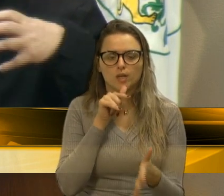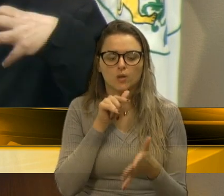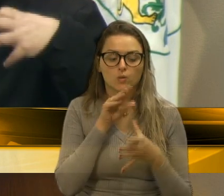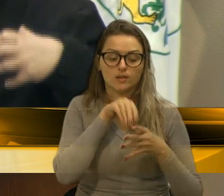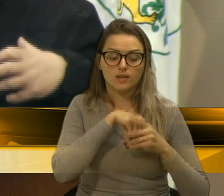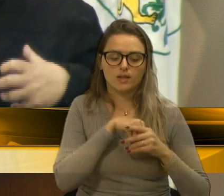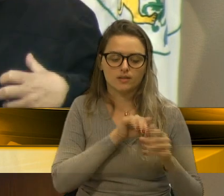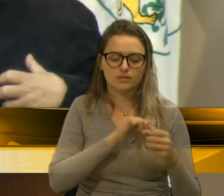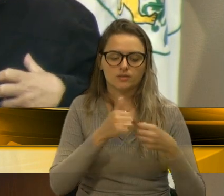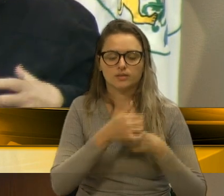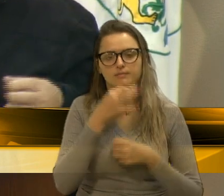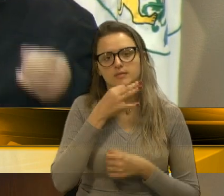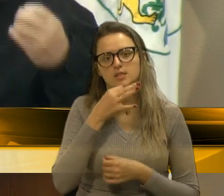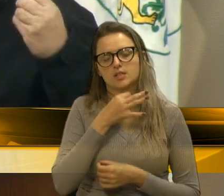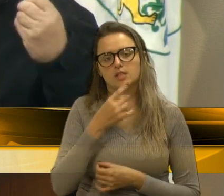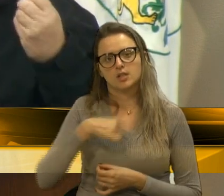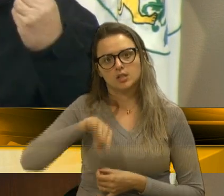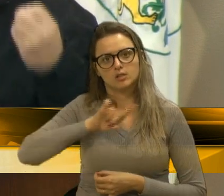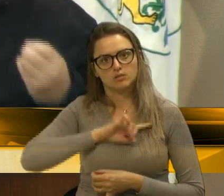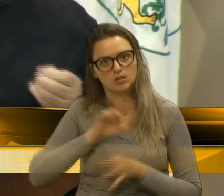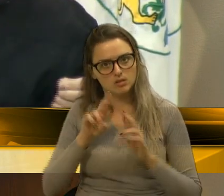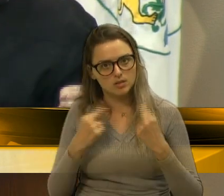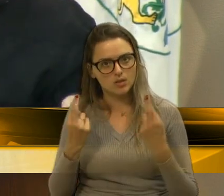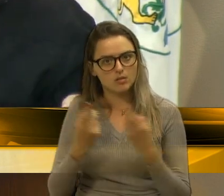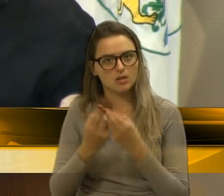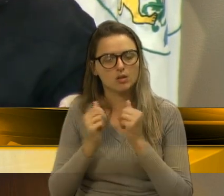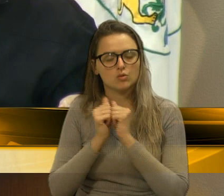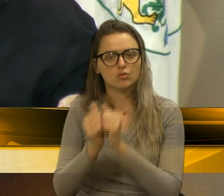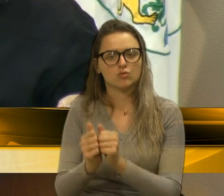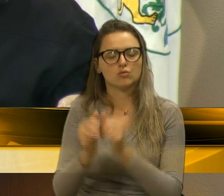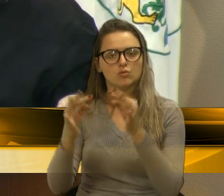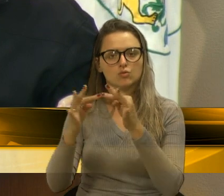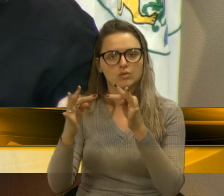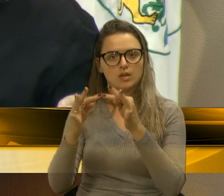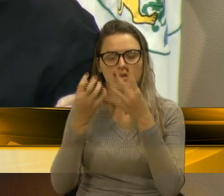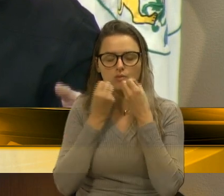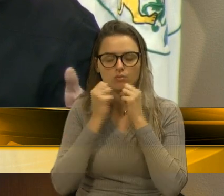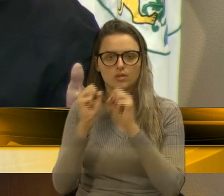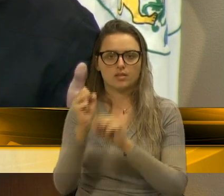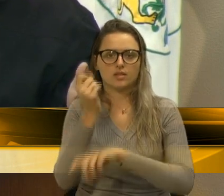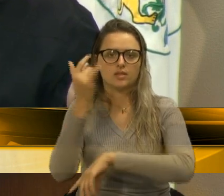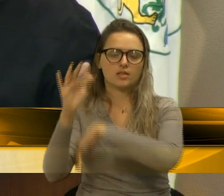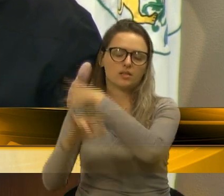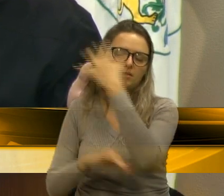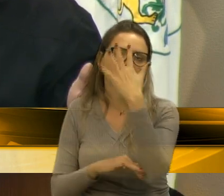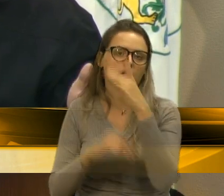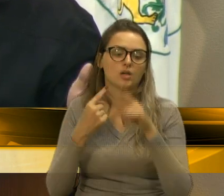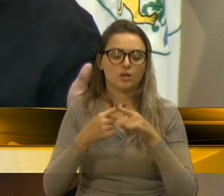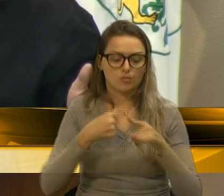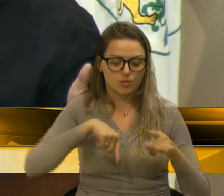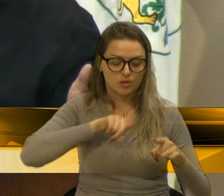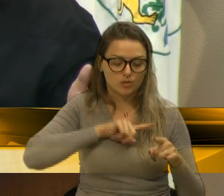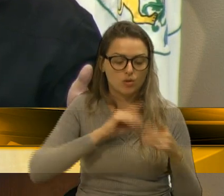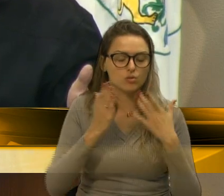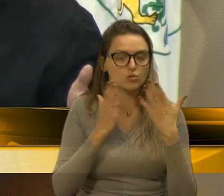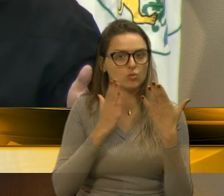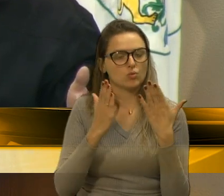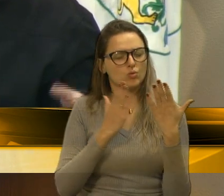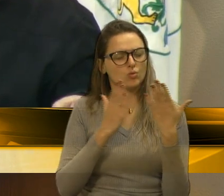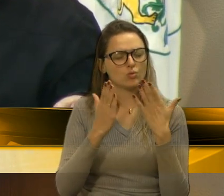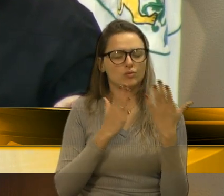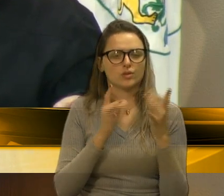Nós tivemos o cuidado de reunir com os técnicos da Secretaria do Meio Ambiente, porque nós tínhamos dúvida com relação ao assunto.